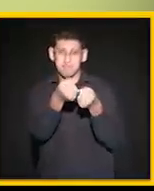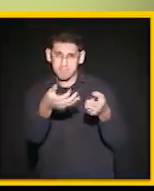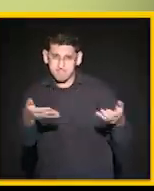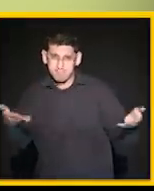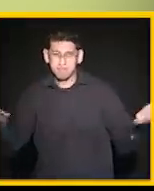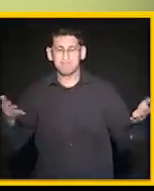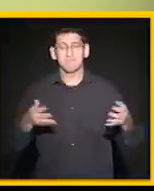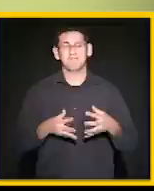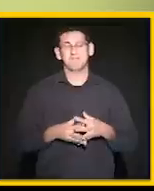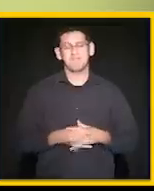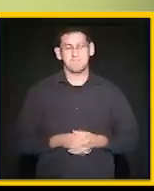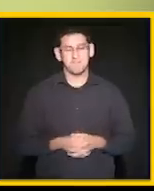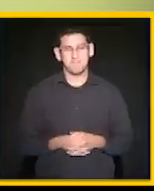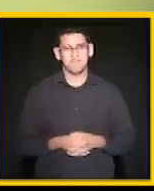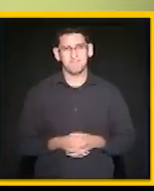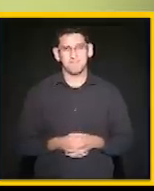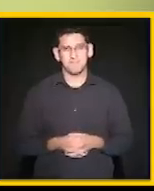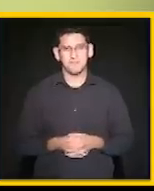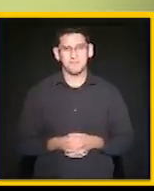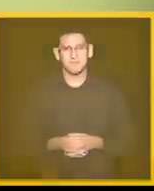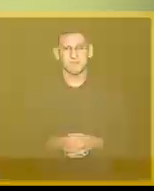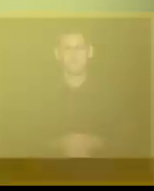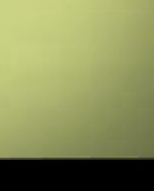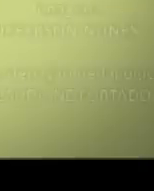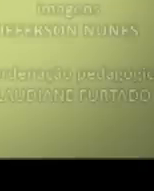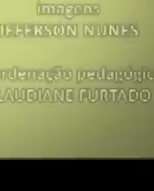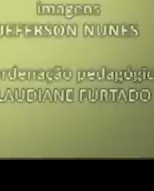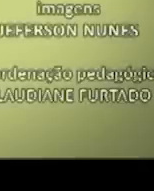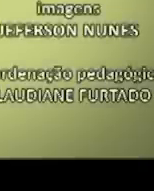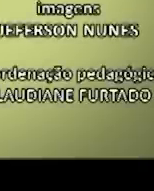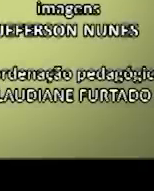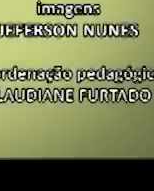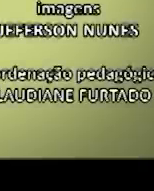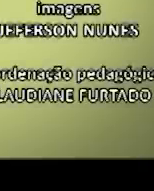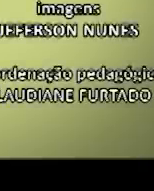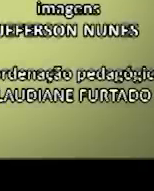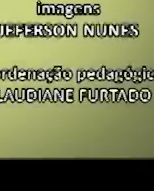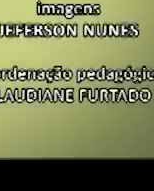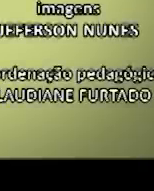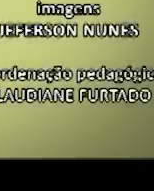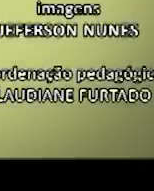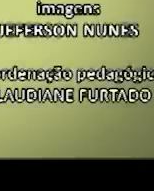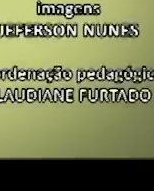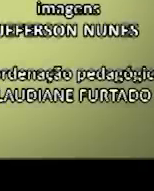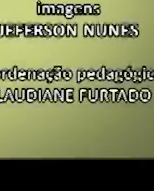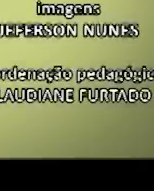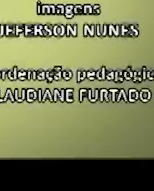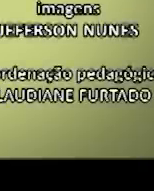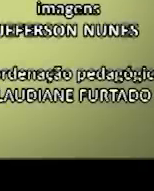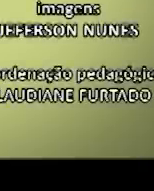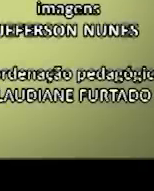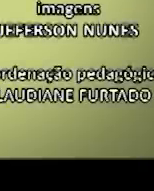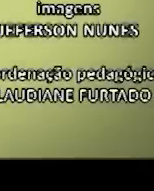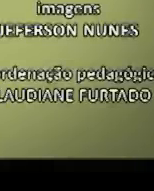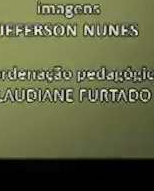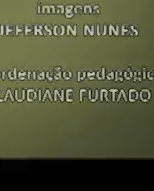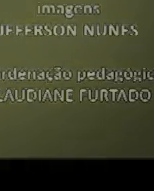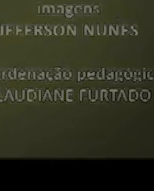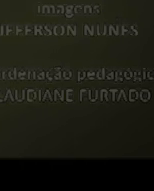.br ou ainda pelo telefone 513477-9190. Tchau!